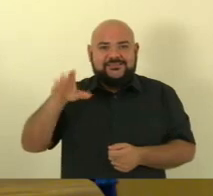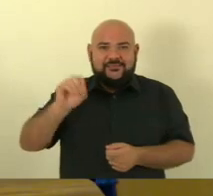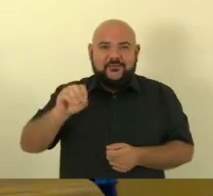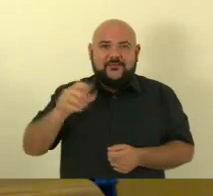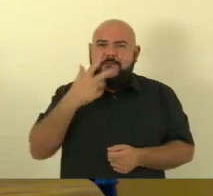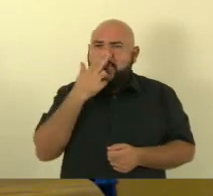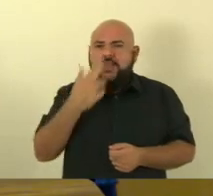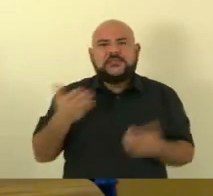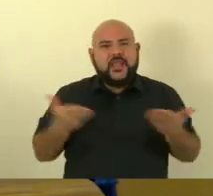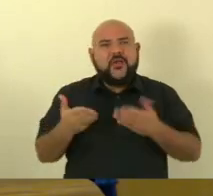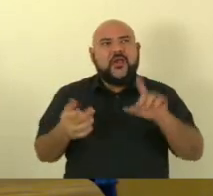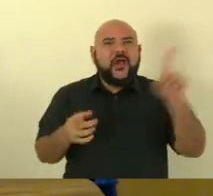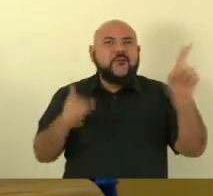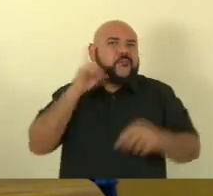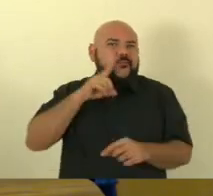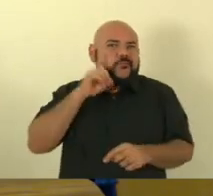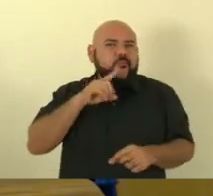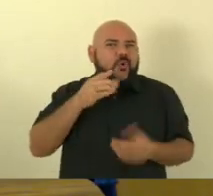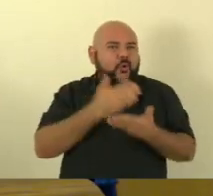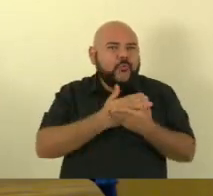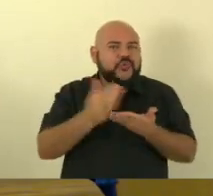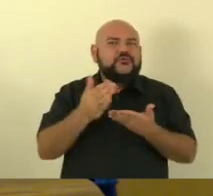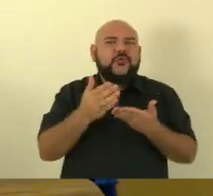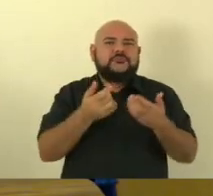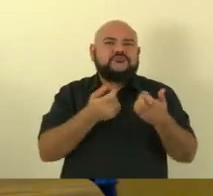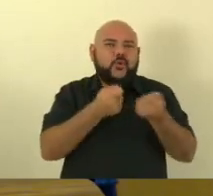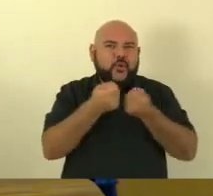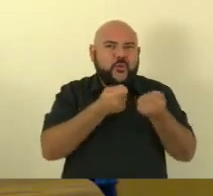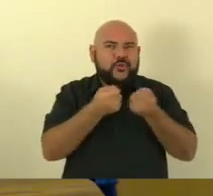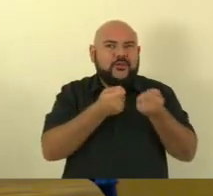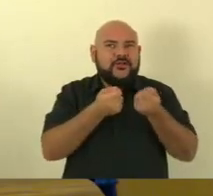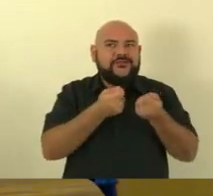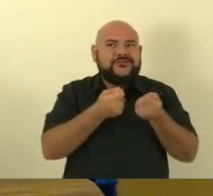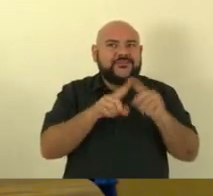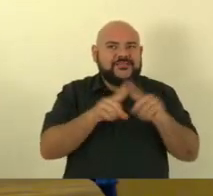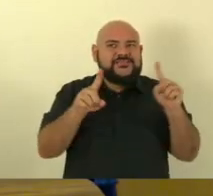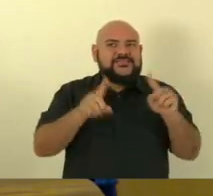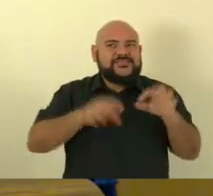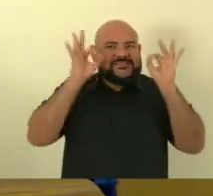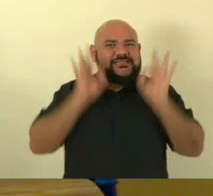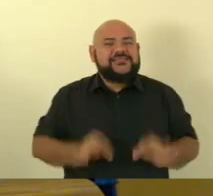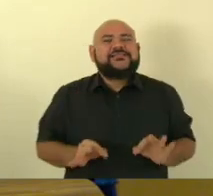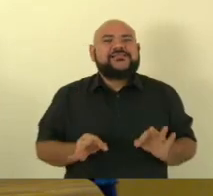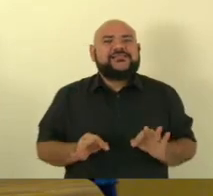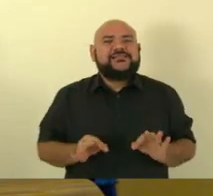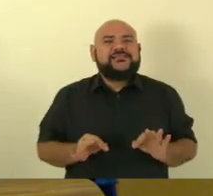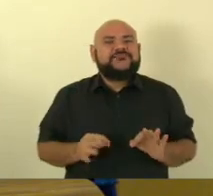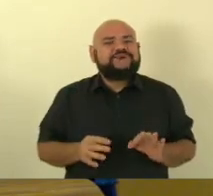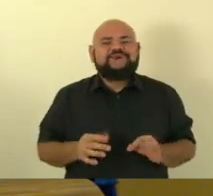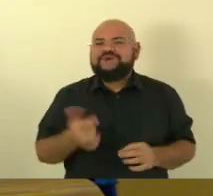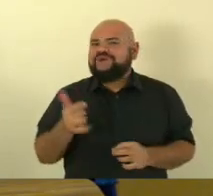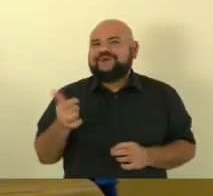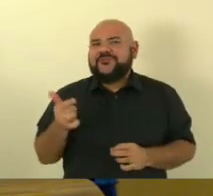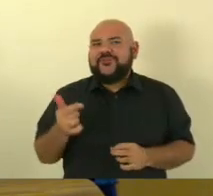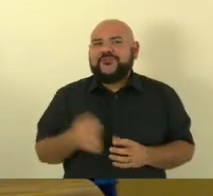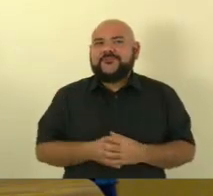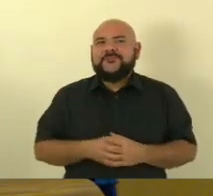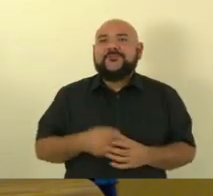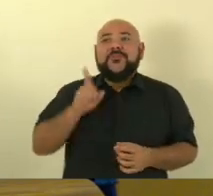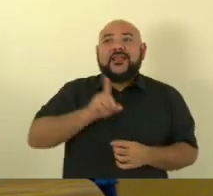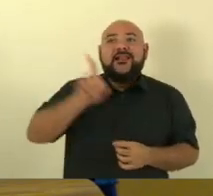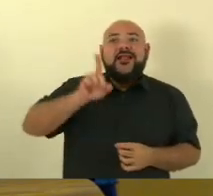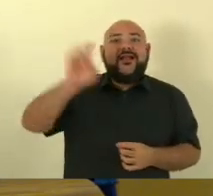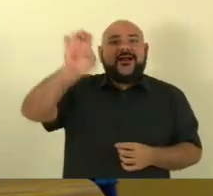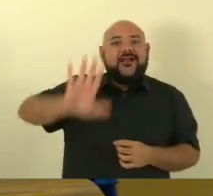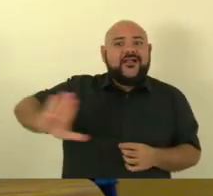positivos mas ainda não tem uma certeza que chegou no topo dos juros a Europa está com problema